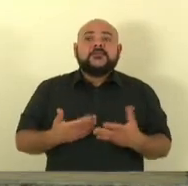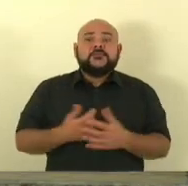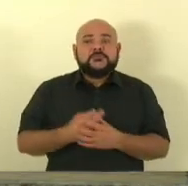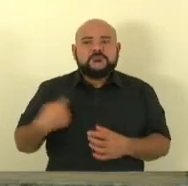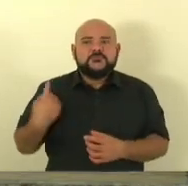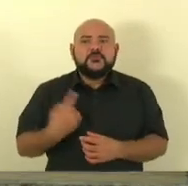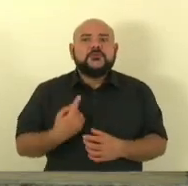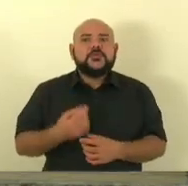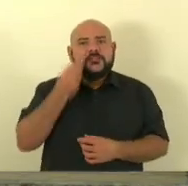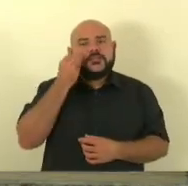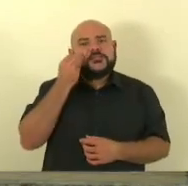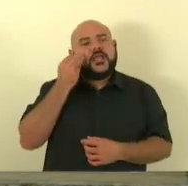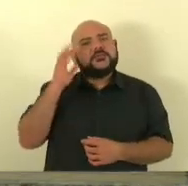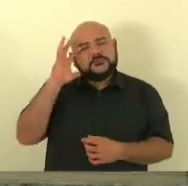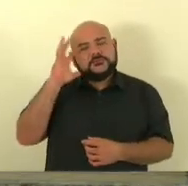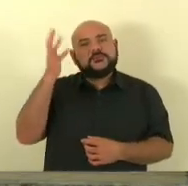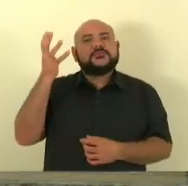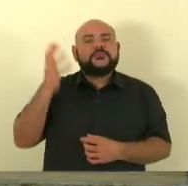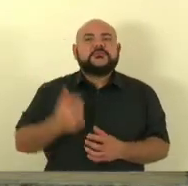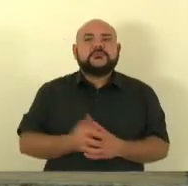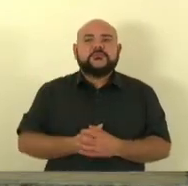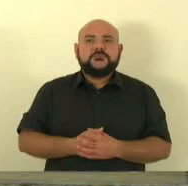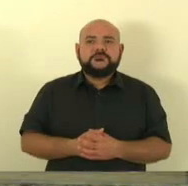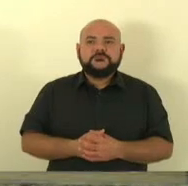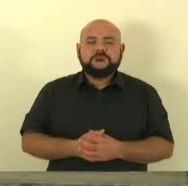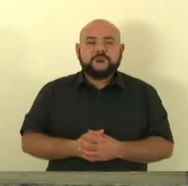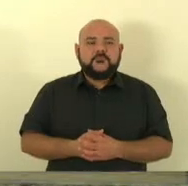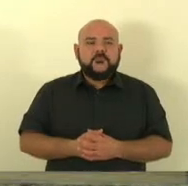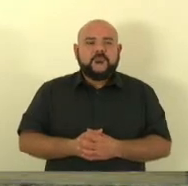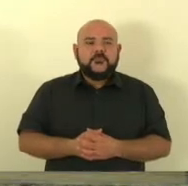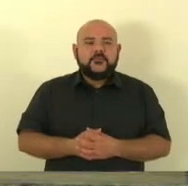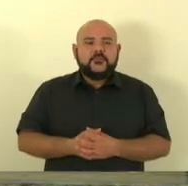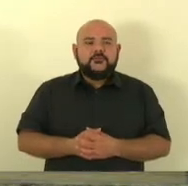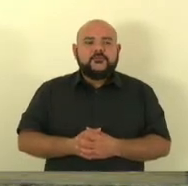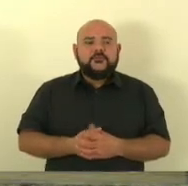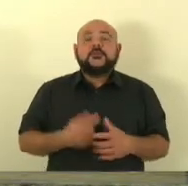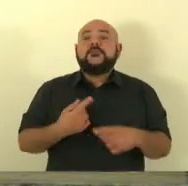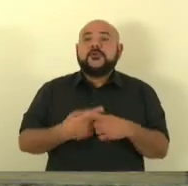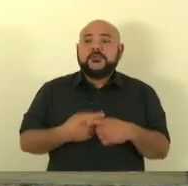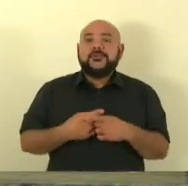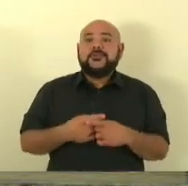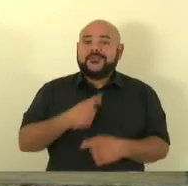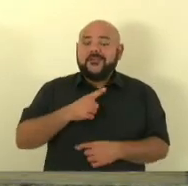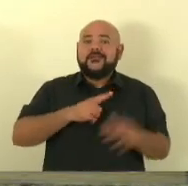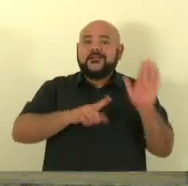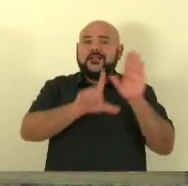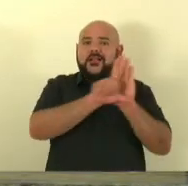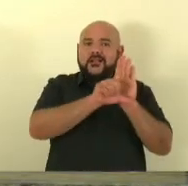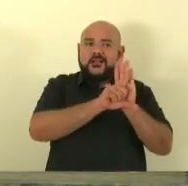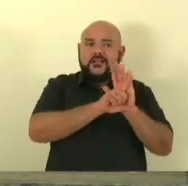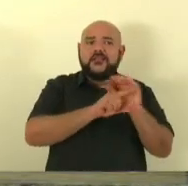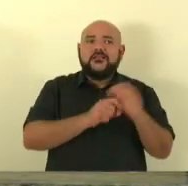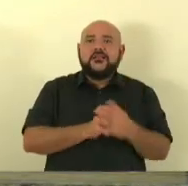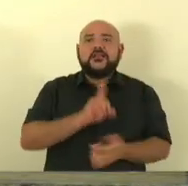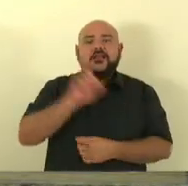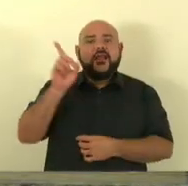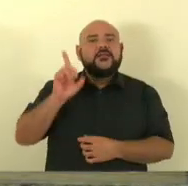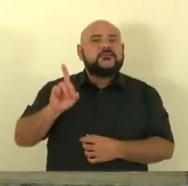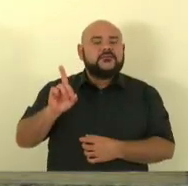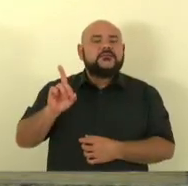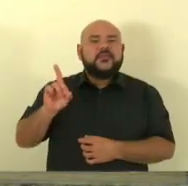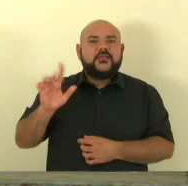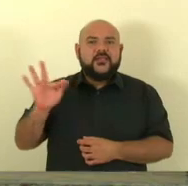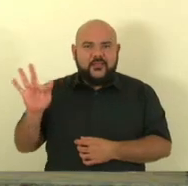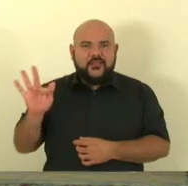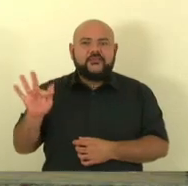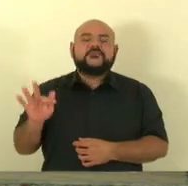possa resolver a situação de uma vez, até mesmo pelo fato de que já é lei no Distrito Federal, já é lei no Mato